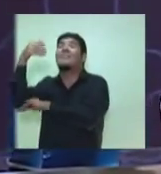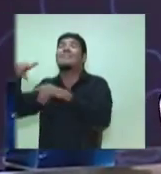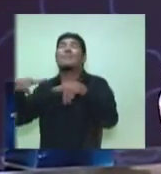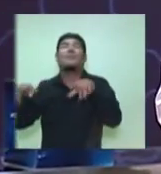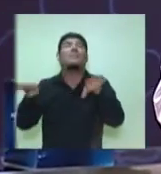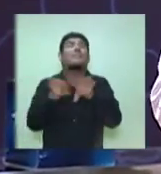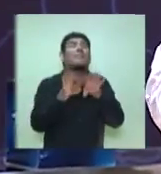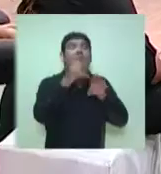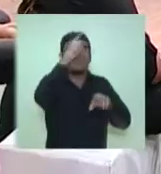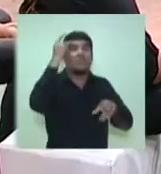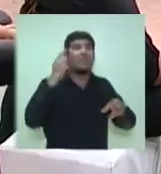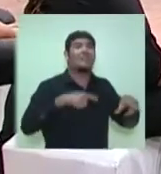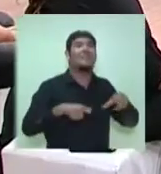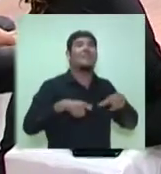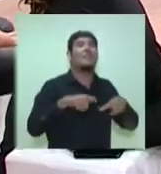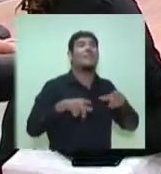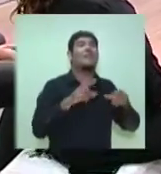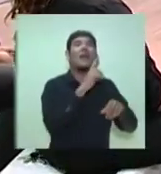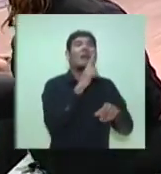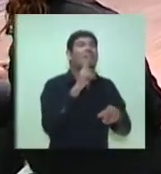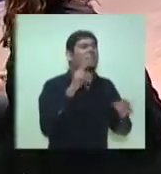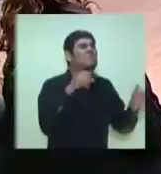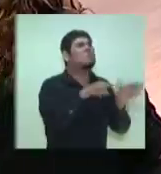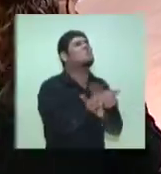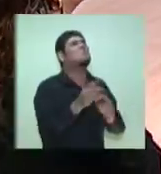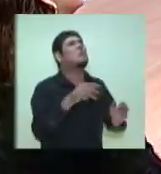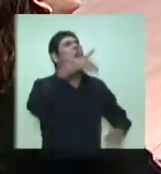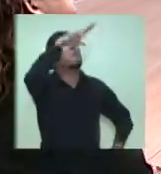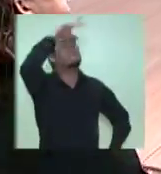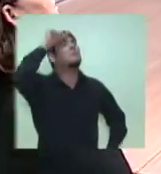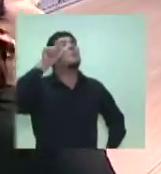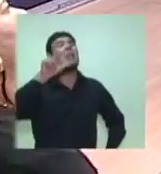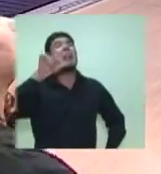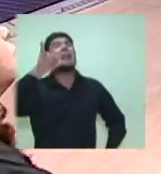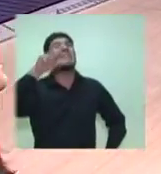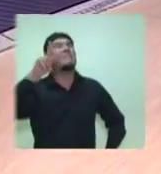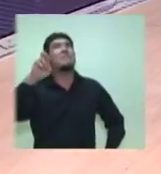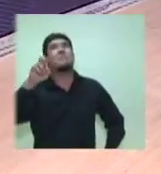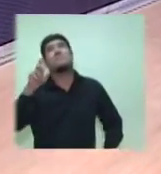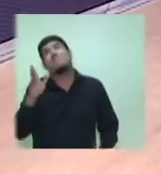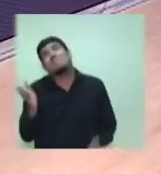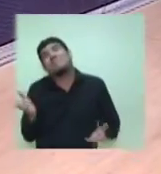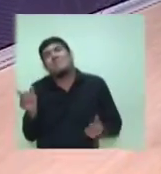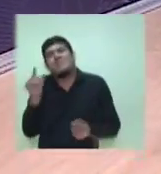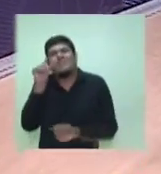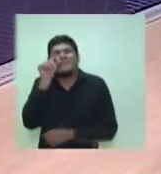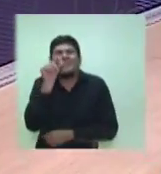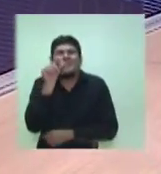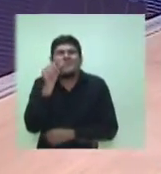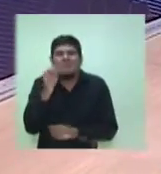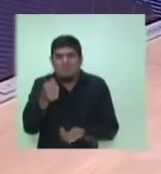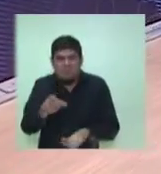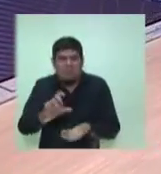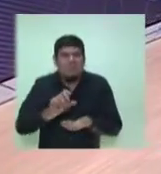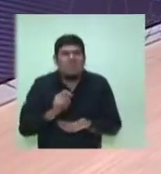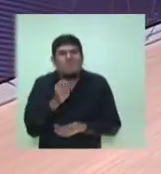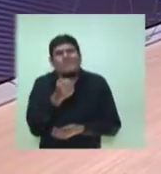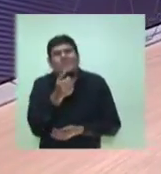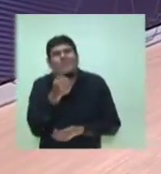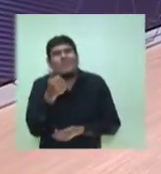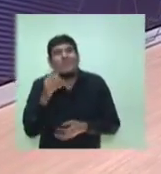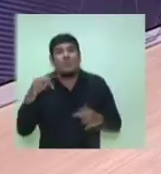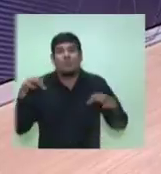restaurantes em Manaus o que ficou do Amazon Live, o resultado é zero ou quase nada. É muito próximo de zero. Um turismo